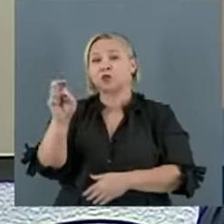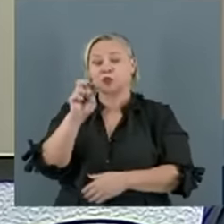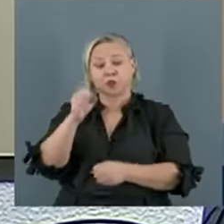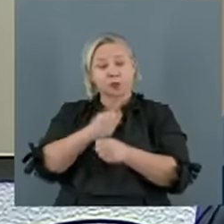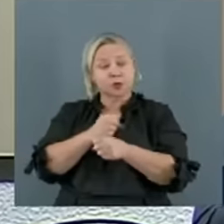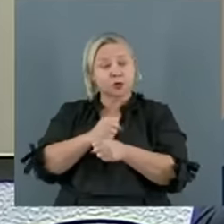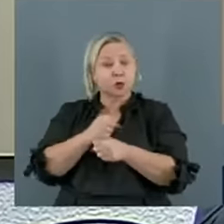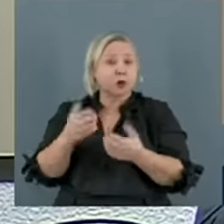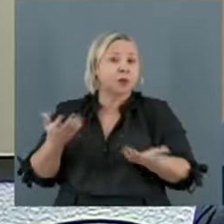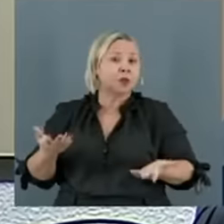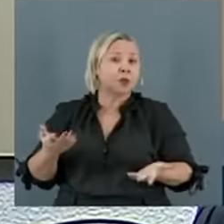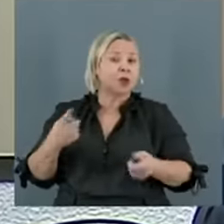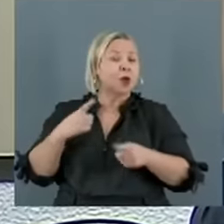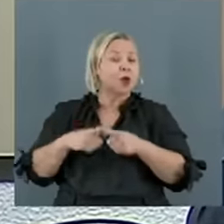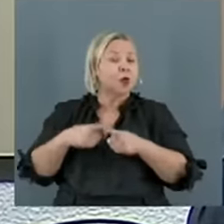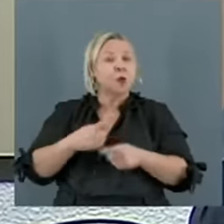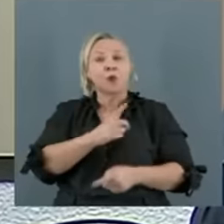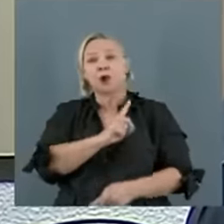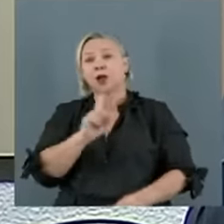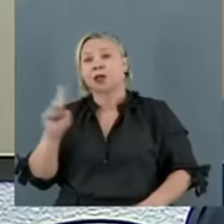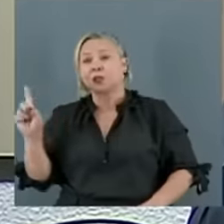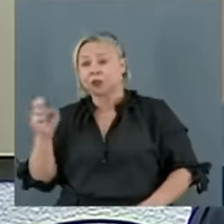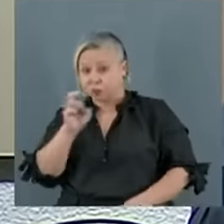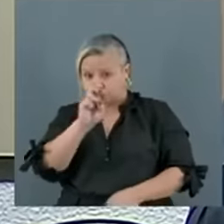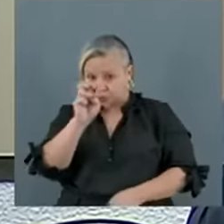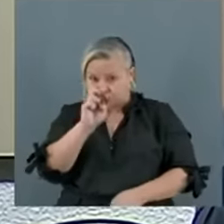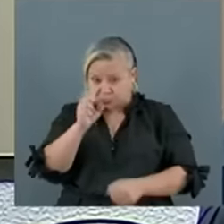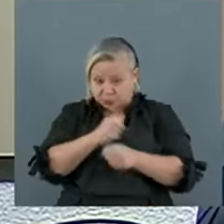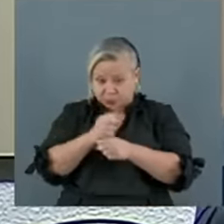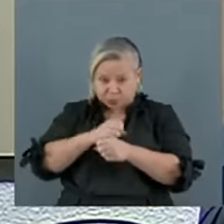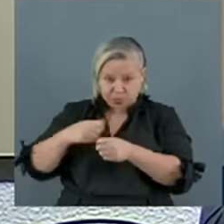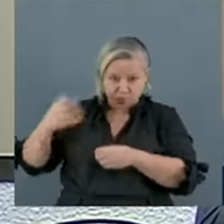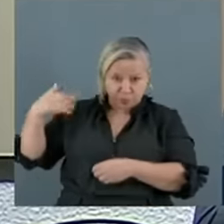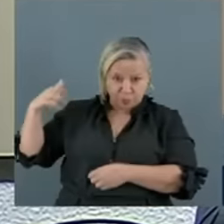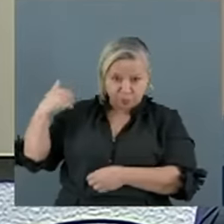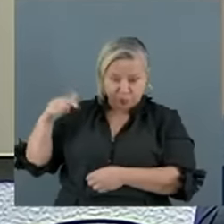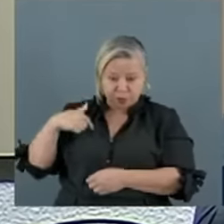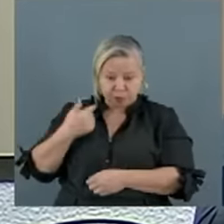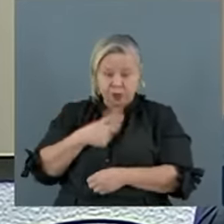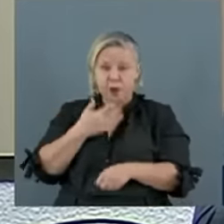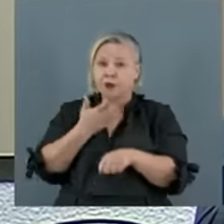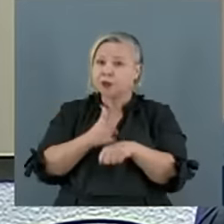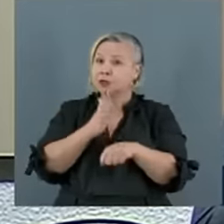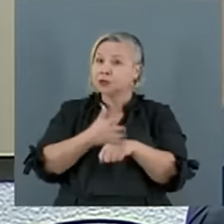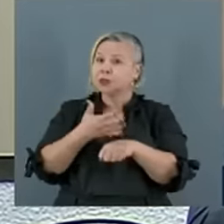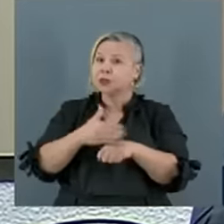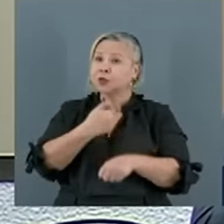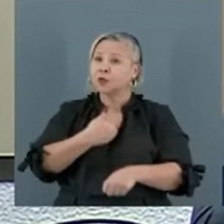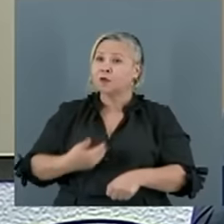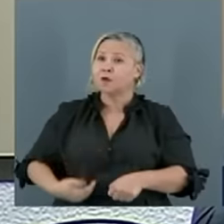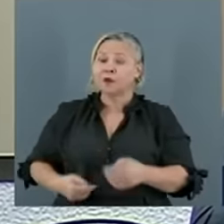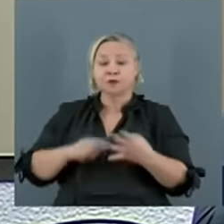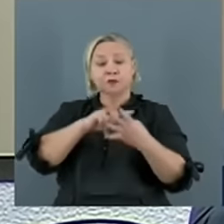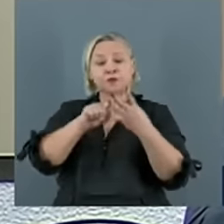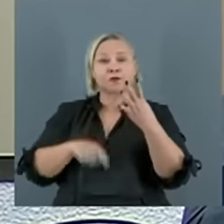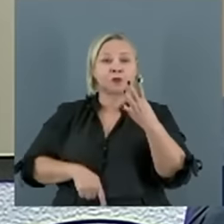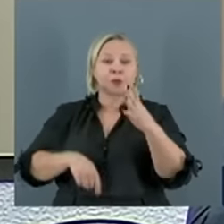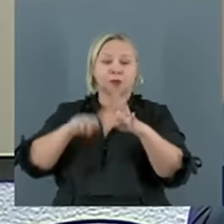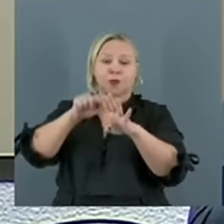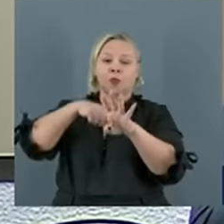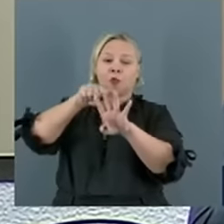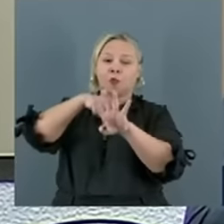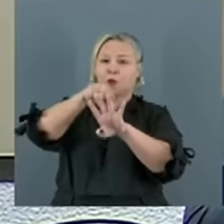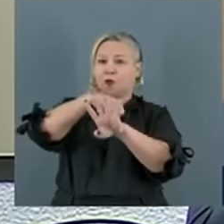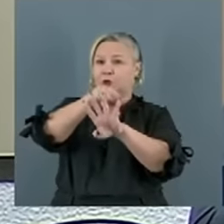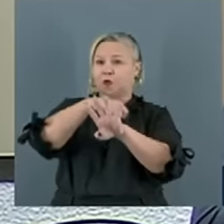Porque, nos últimos cinco anos, desses últimos cinco anos, nós exercemos o governo em quatro meses. O não é esse, ministro.